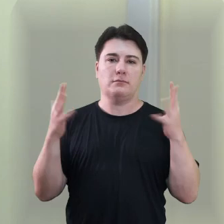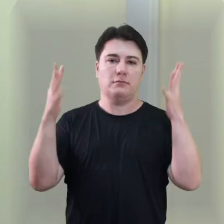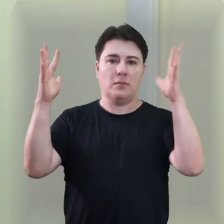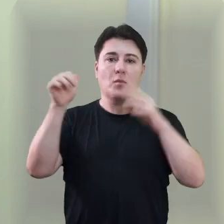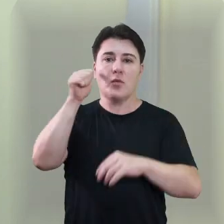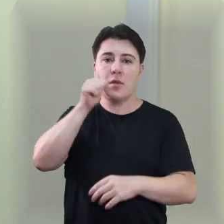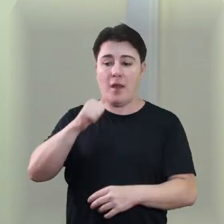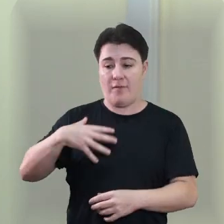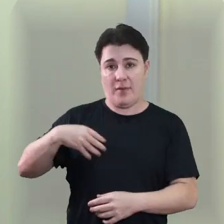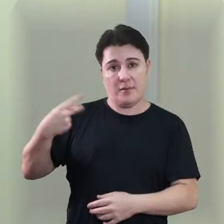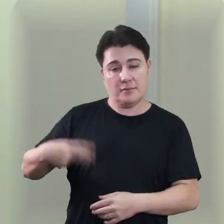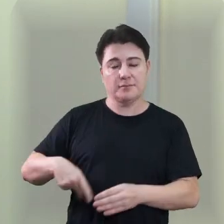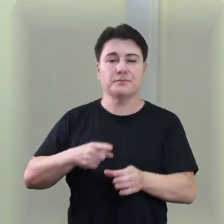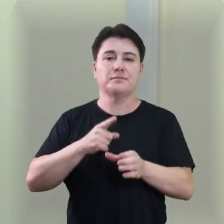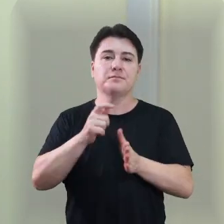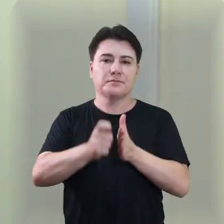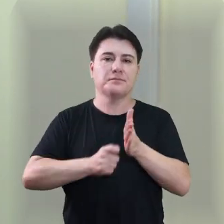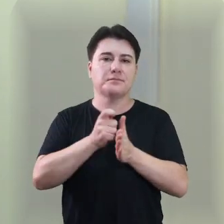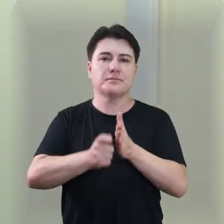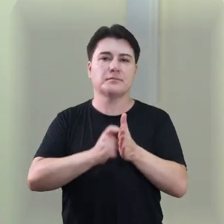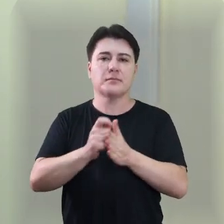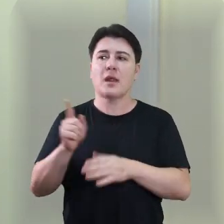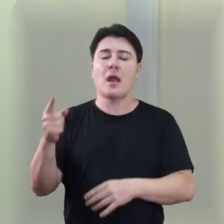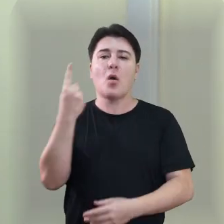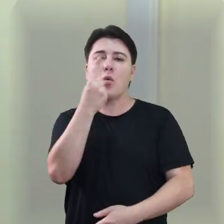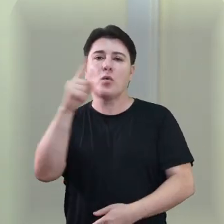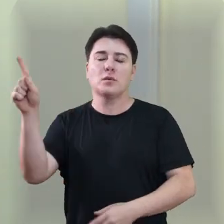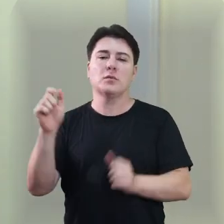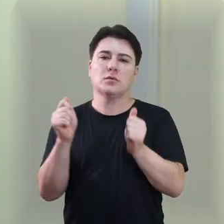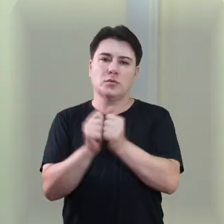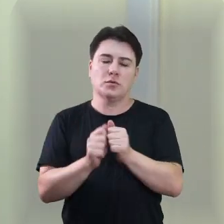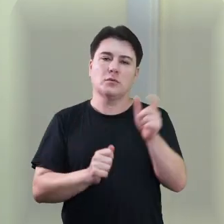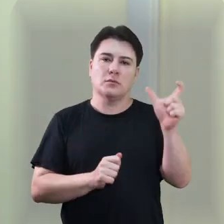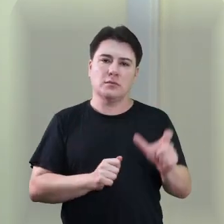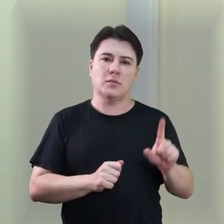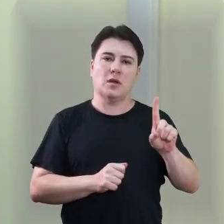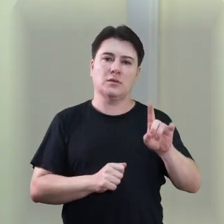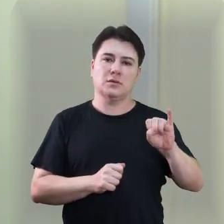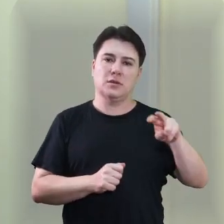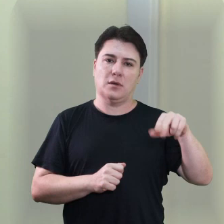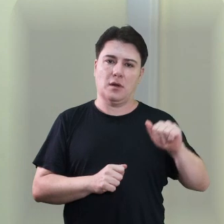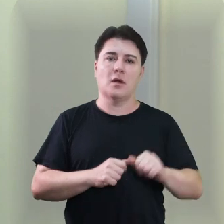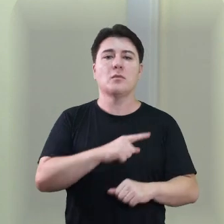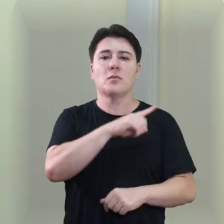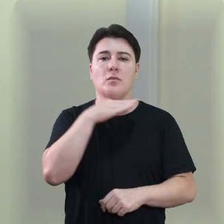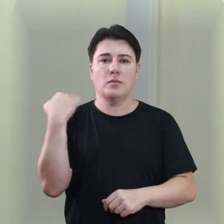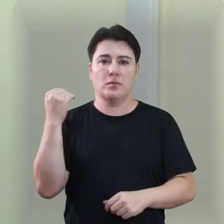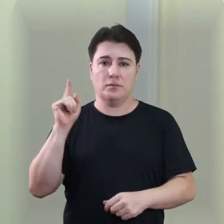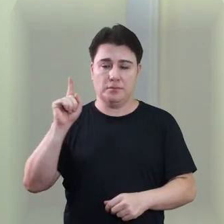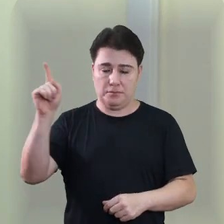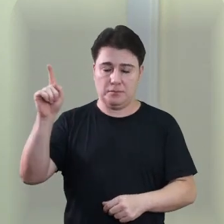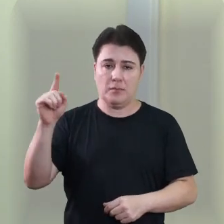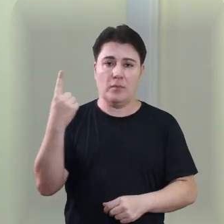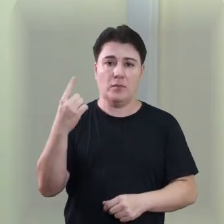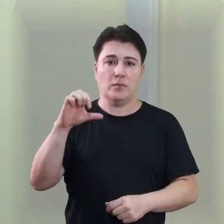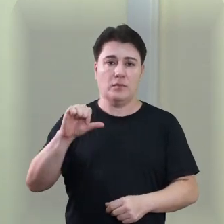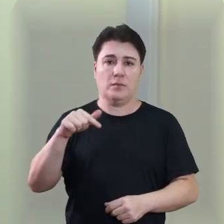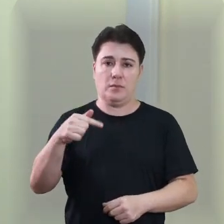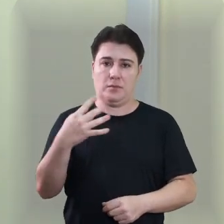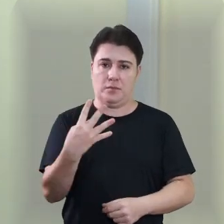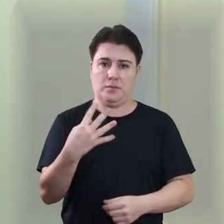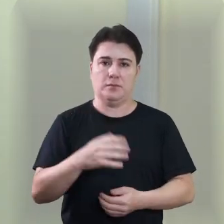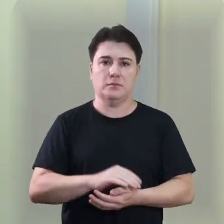e dá o nome de uma filha de Araraquara que foi a última, junto com a companheira Dina, a cair naquela guerrilha,